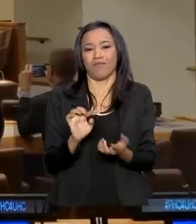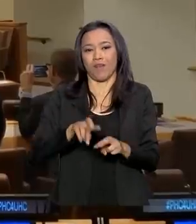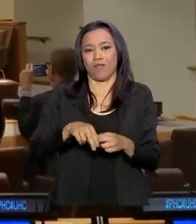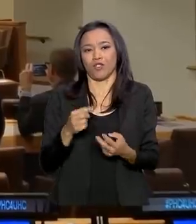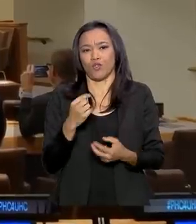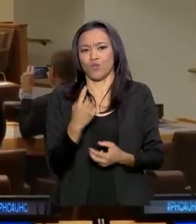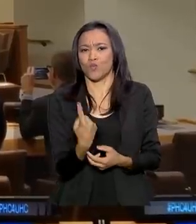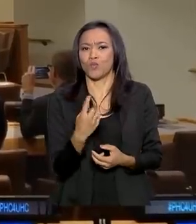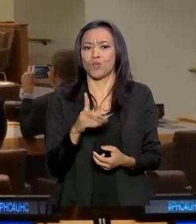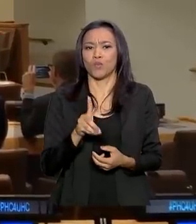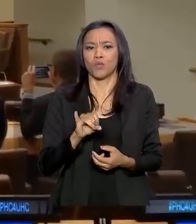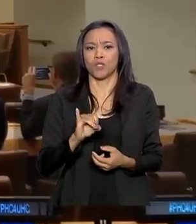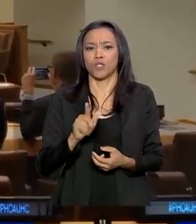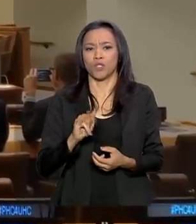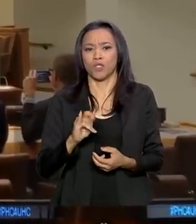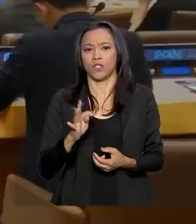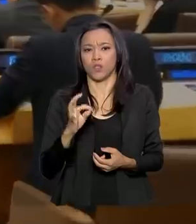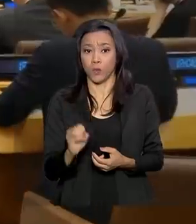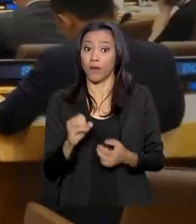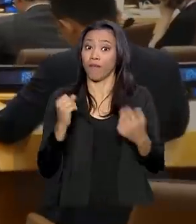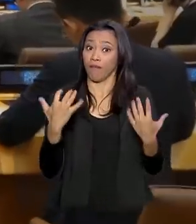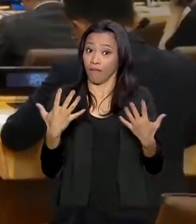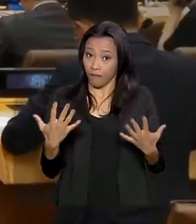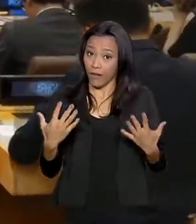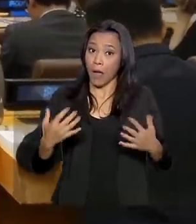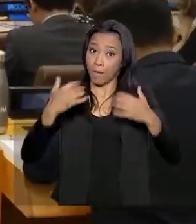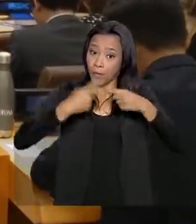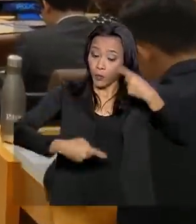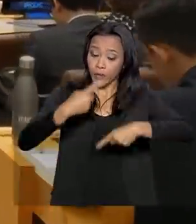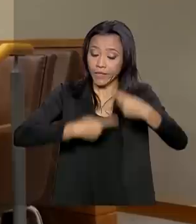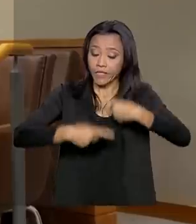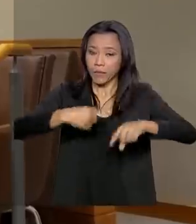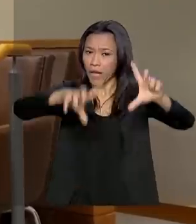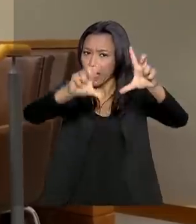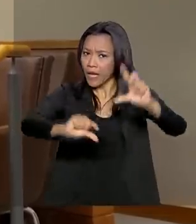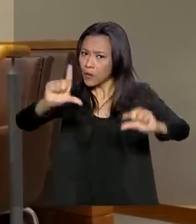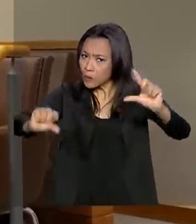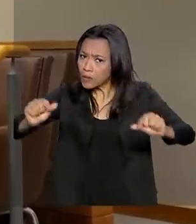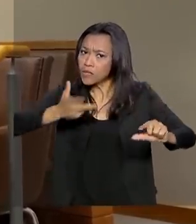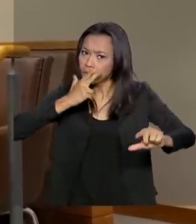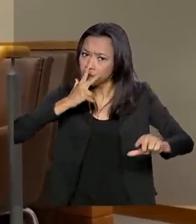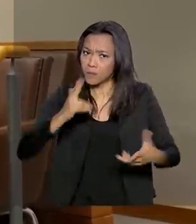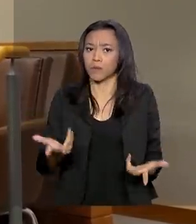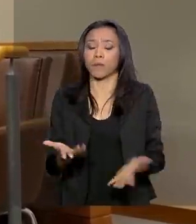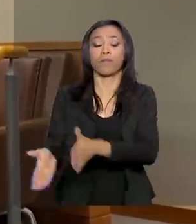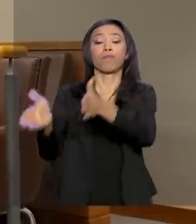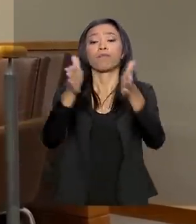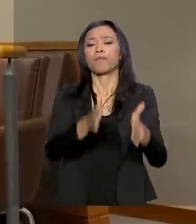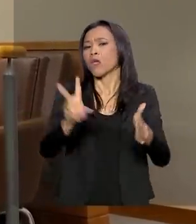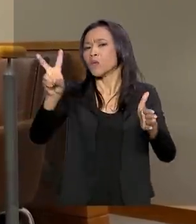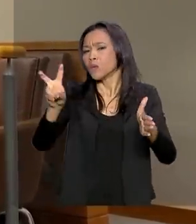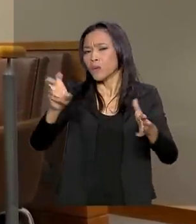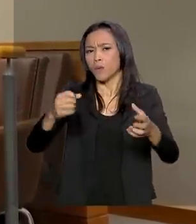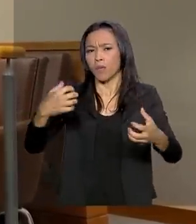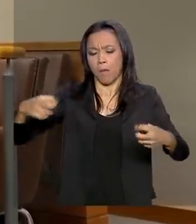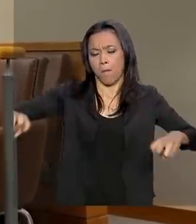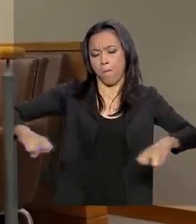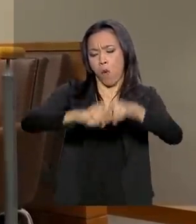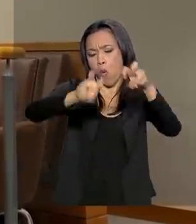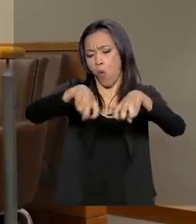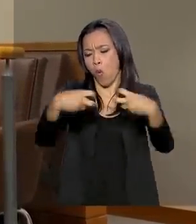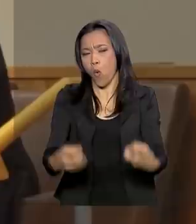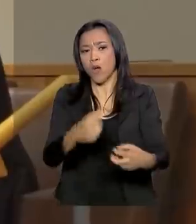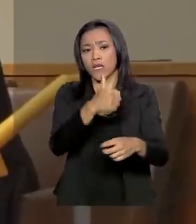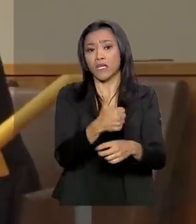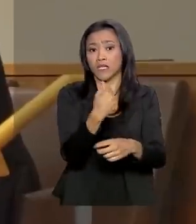Política Nacional de Controle do Tabaco, implementada pelo Ministério. Já em relação ao trânsito, as mortes caíram 17,4